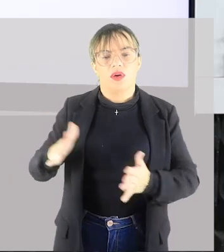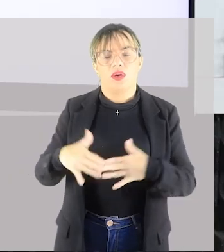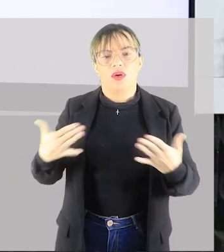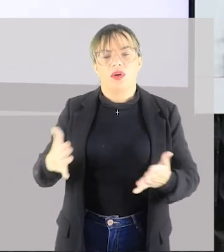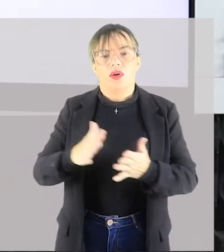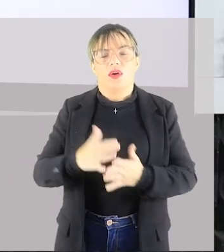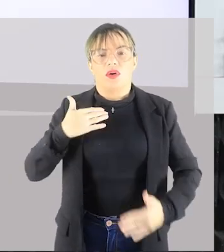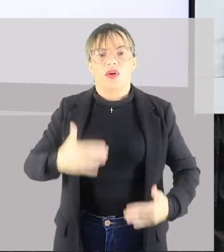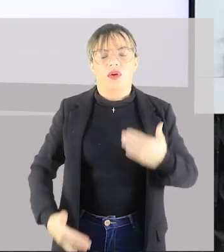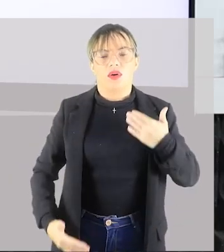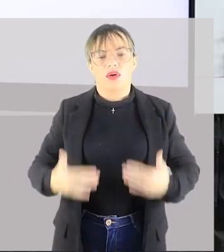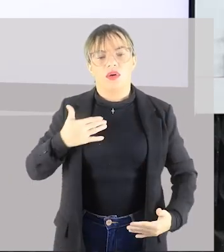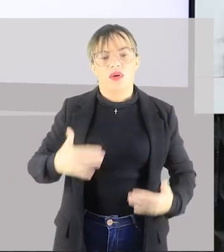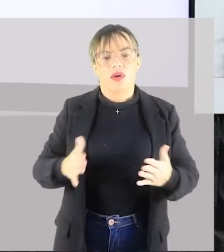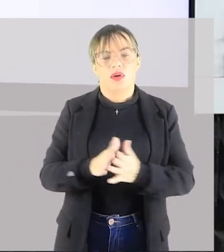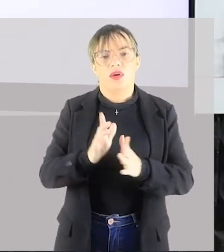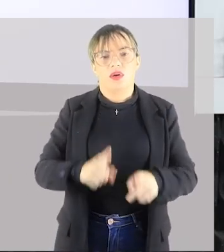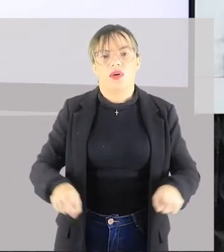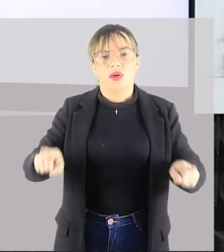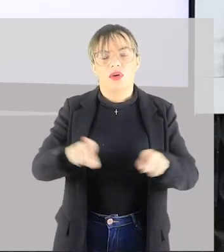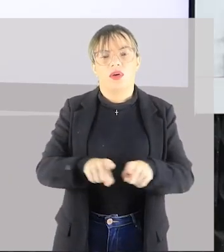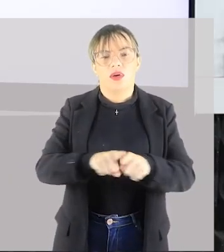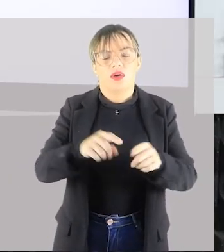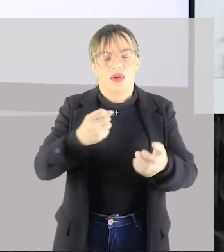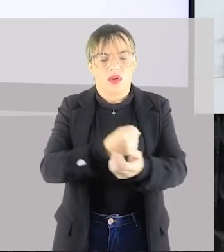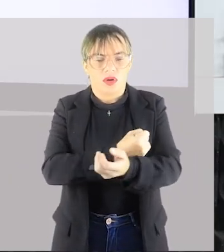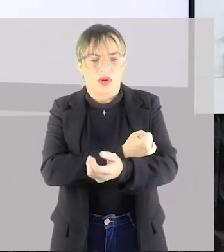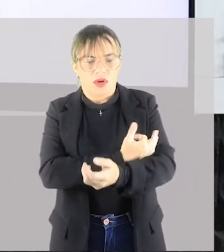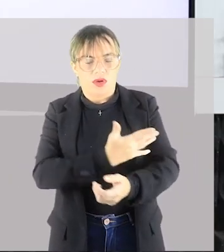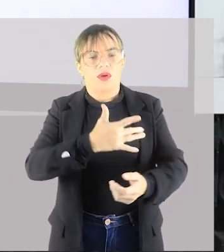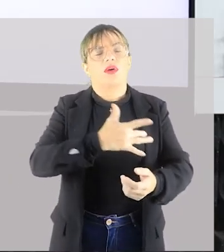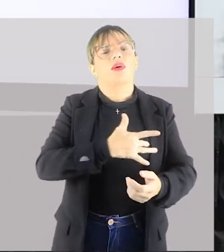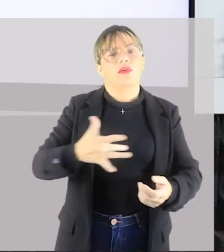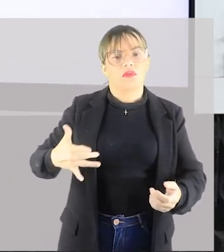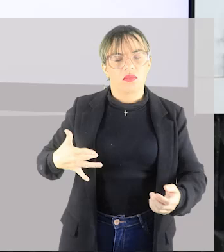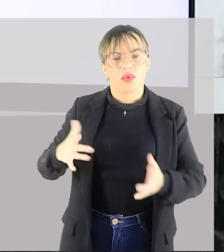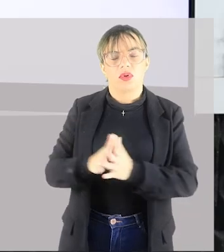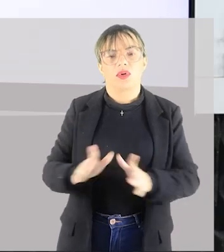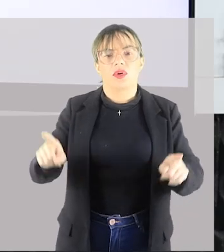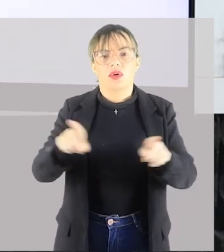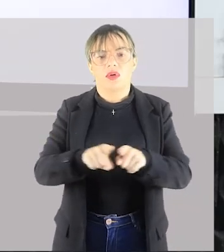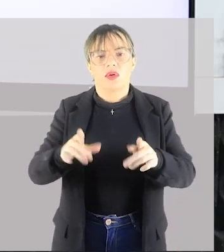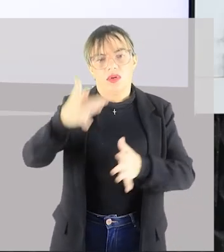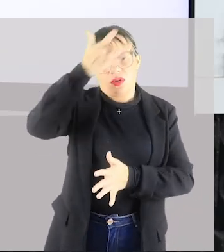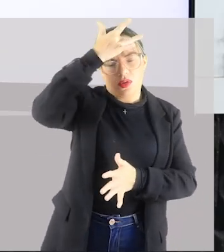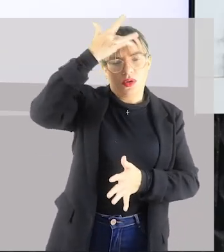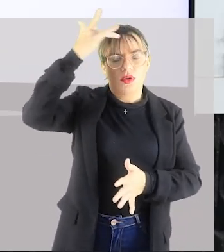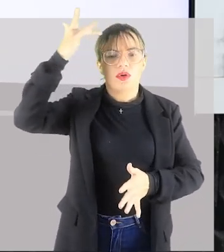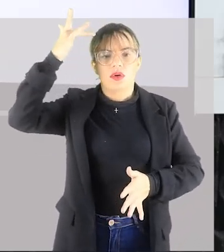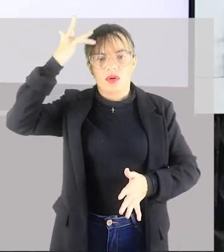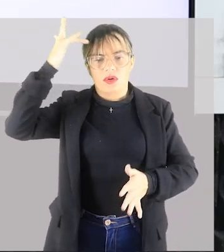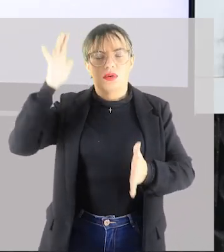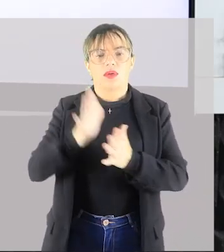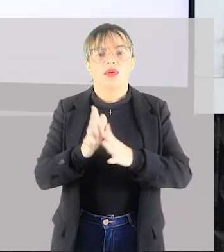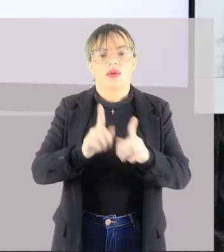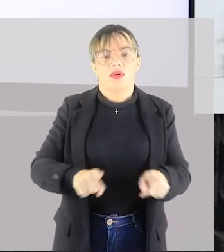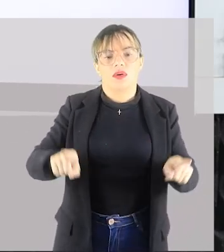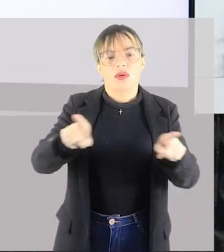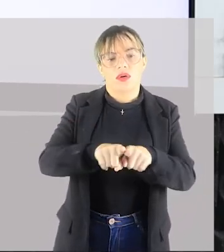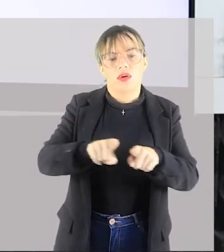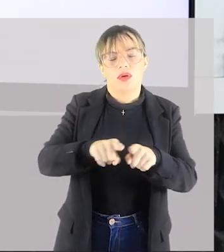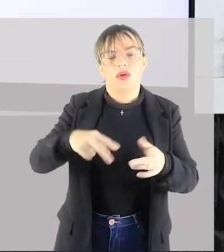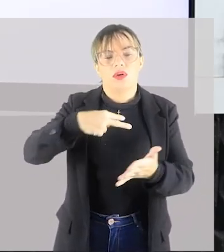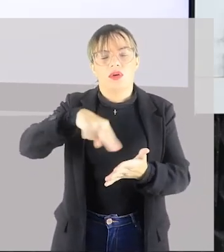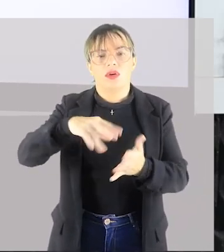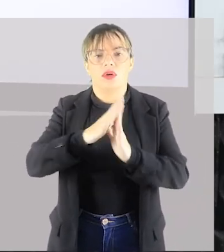quanto da saúde emocional, da saúde mental. Então, a